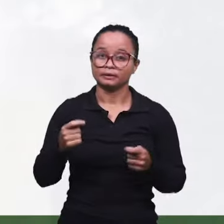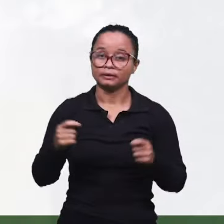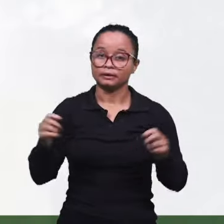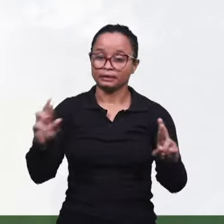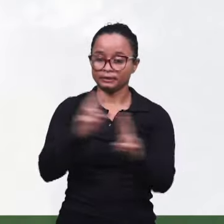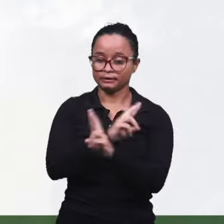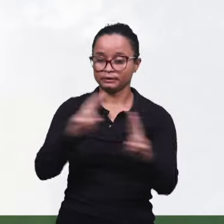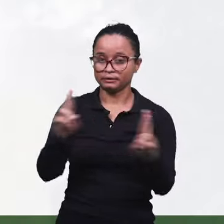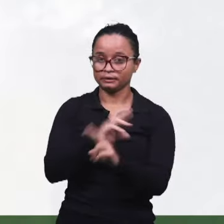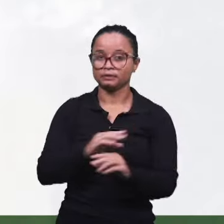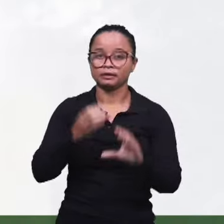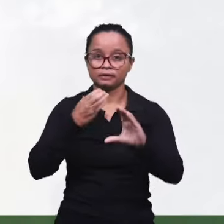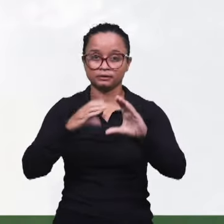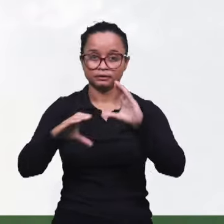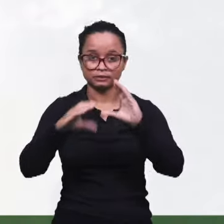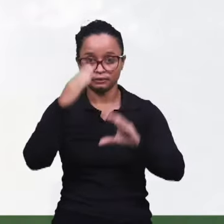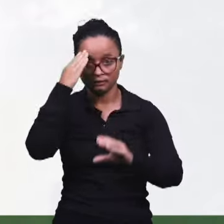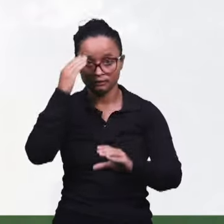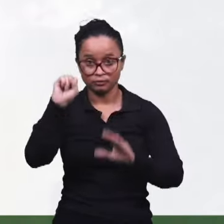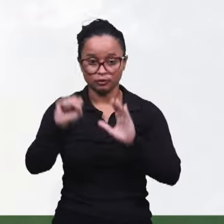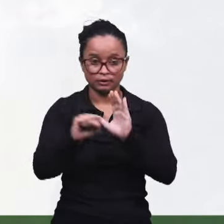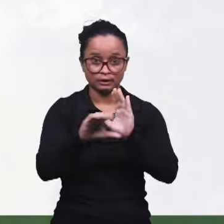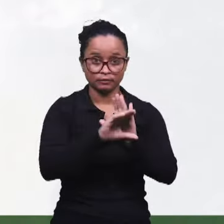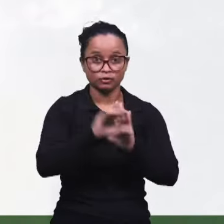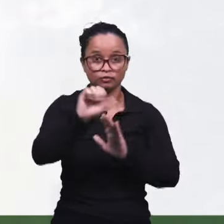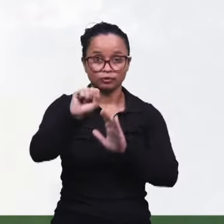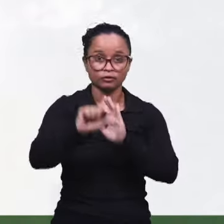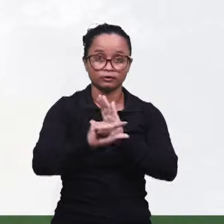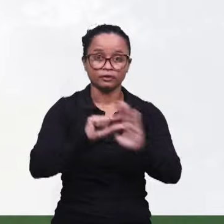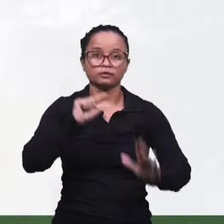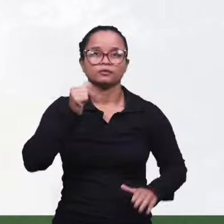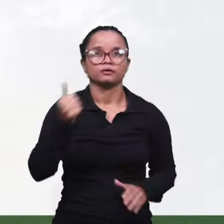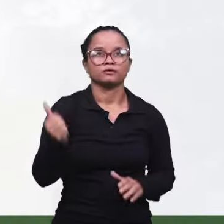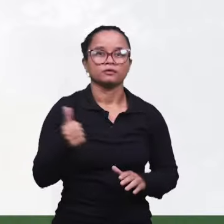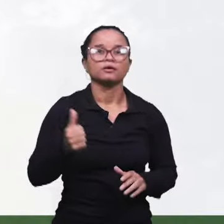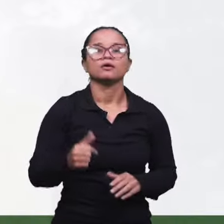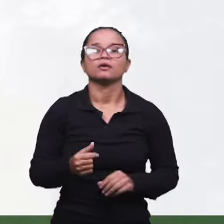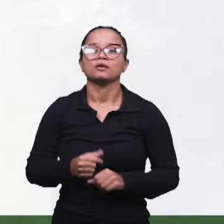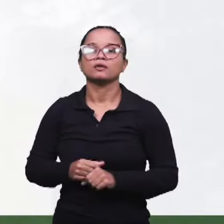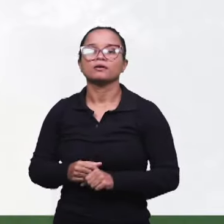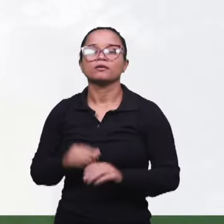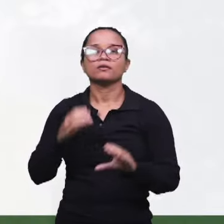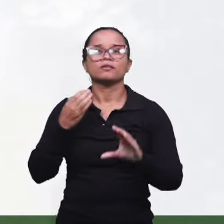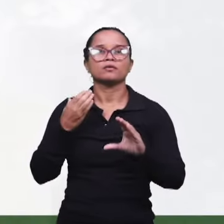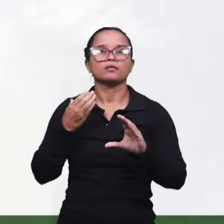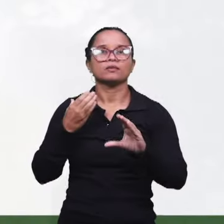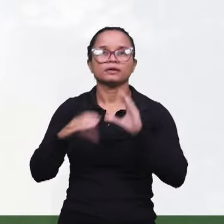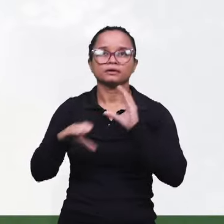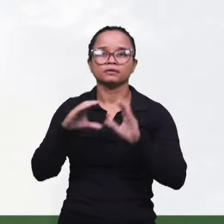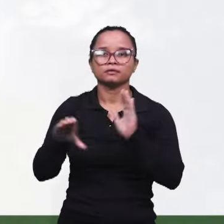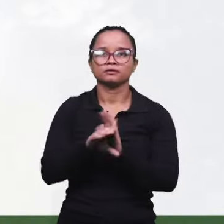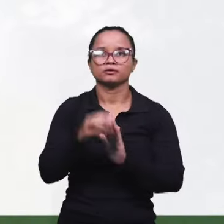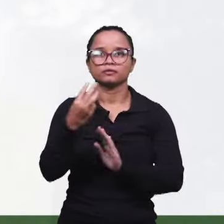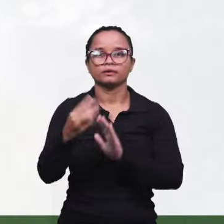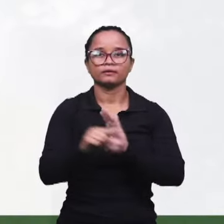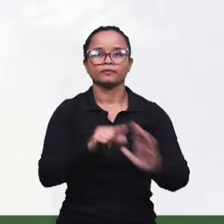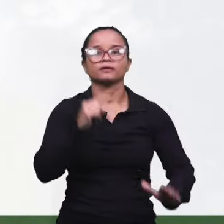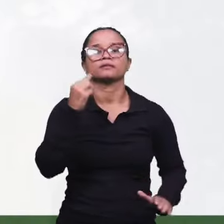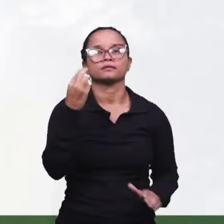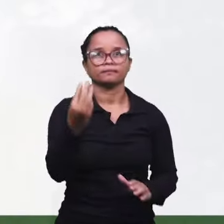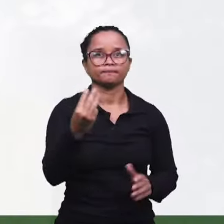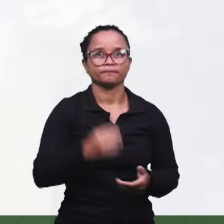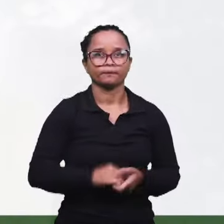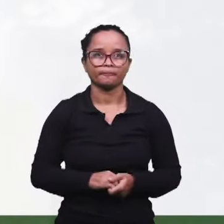uma correlação entre Cantares, capítulo 8, verso 11, com Cantares, capítulo 3,